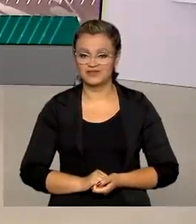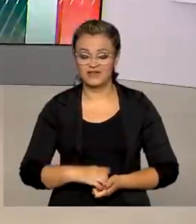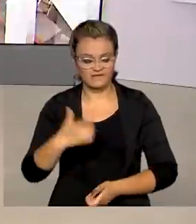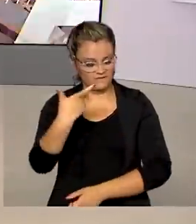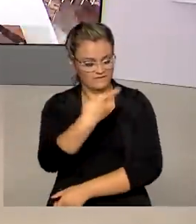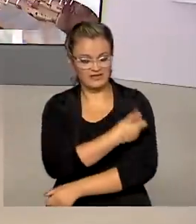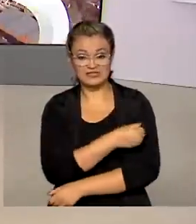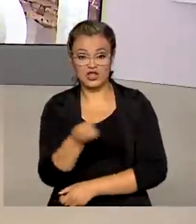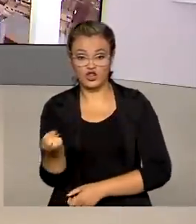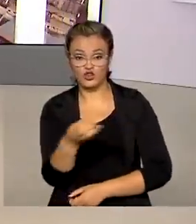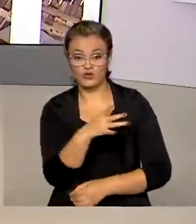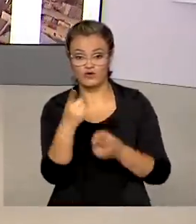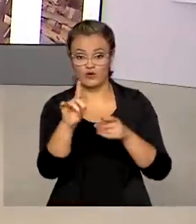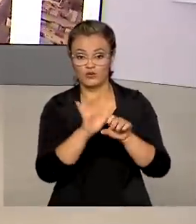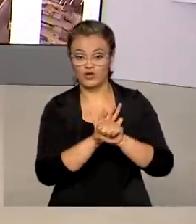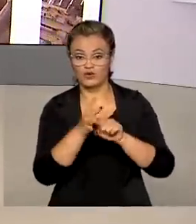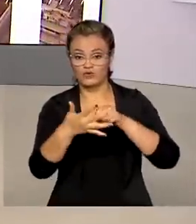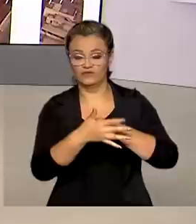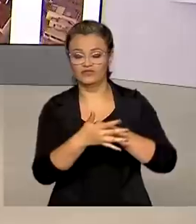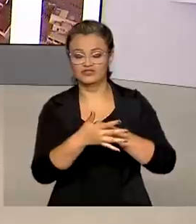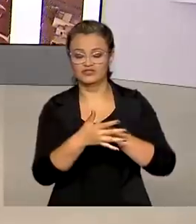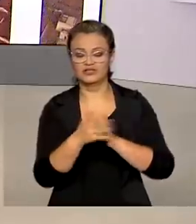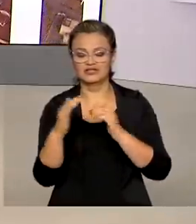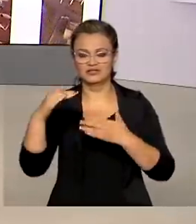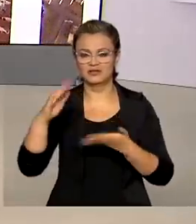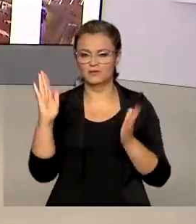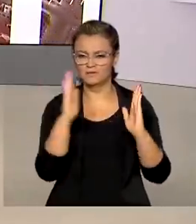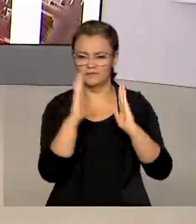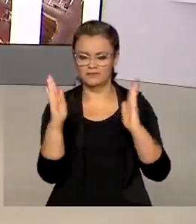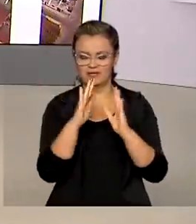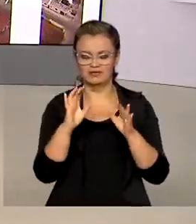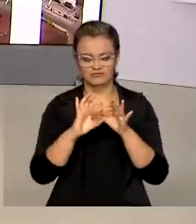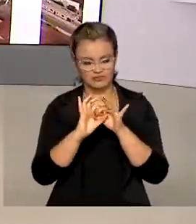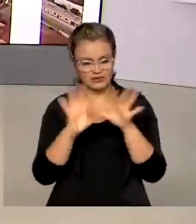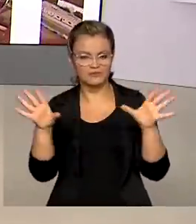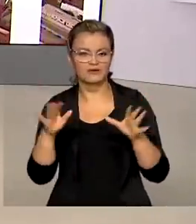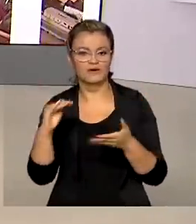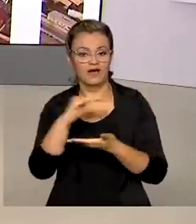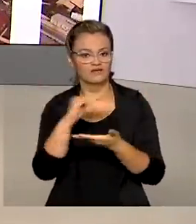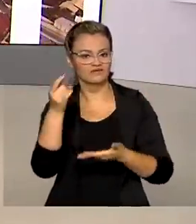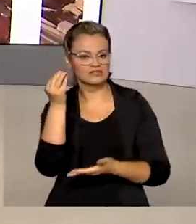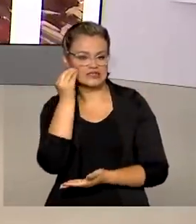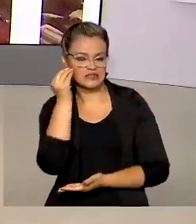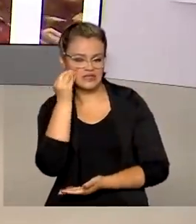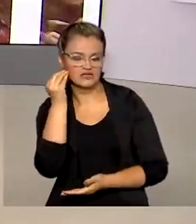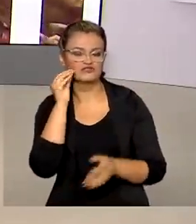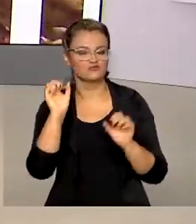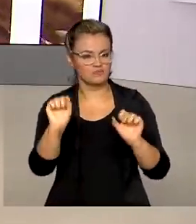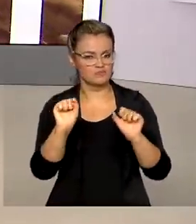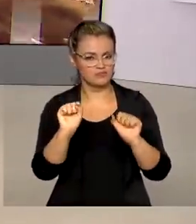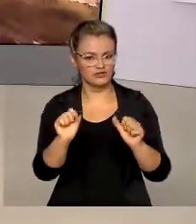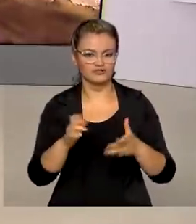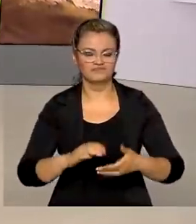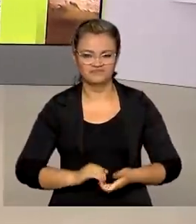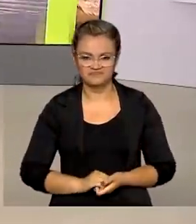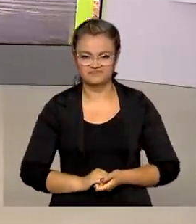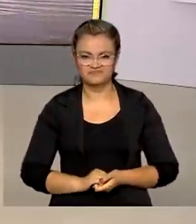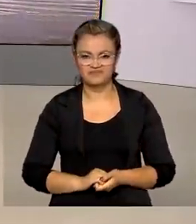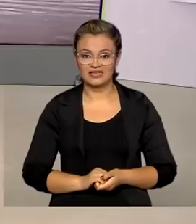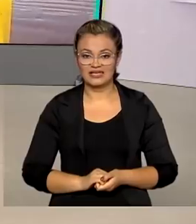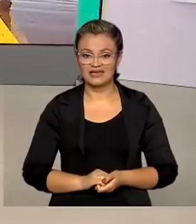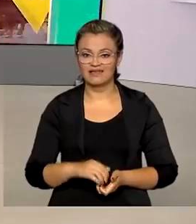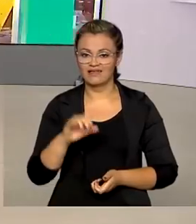vacina contra a Covid-19 teve a fase de teste autorizada pela Anvisa, a Agência Nacional de Vigilância Sanitária.